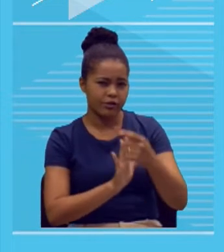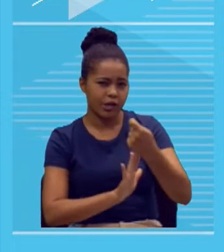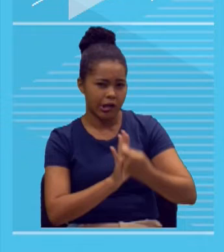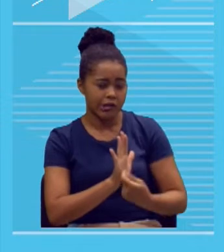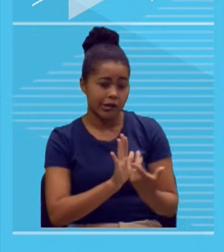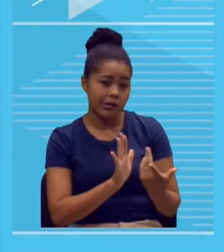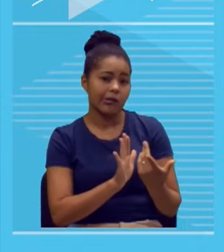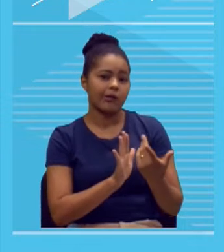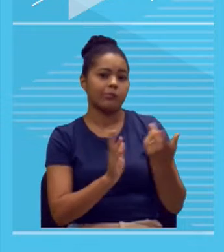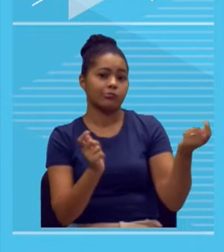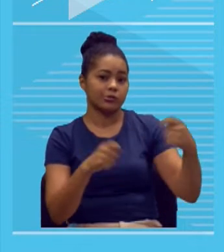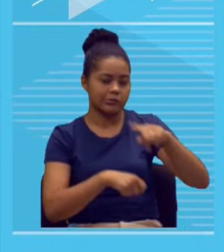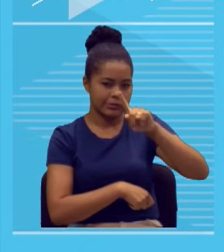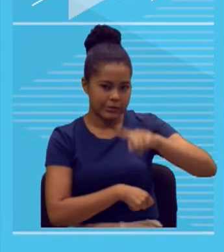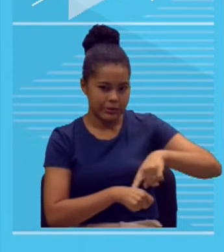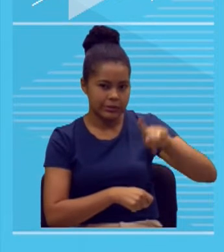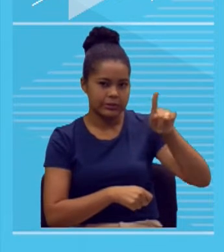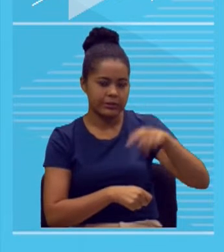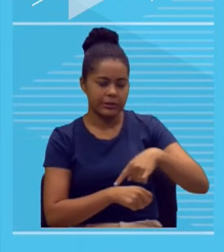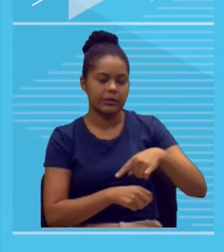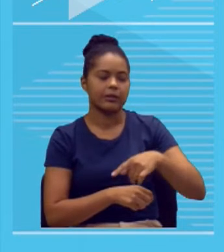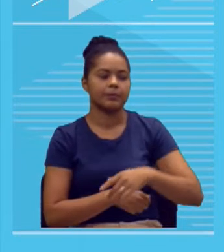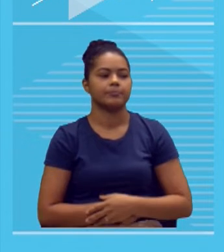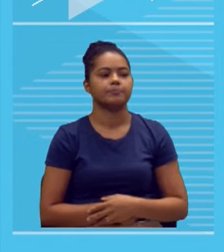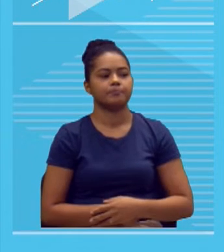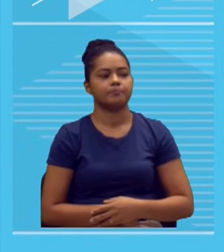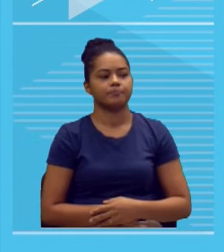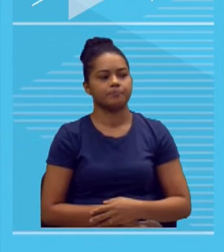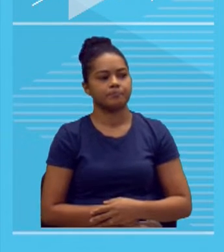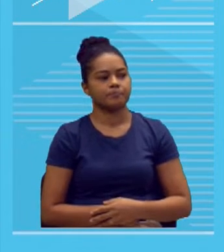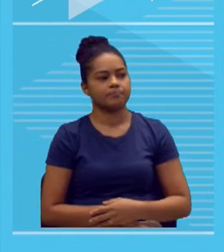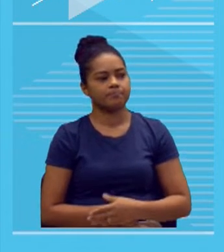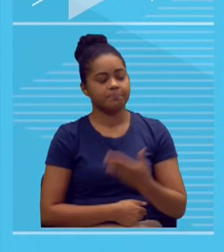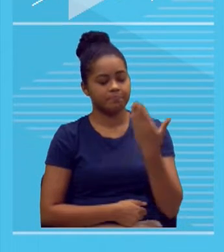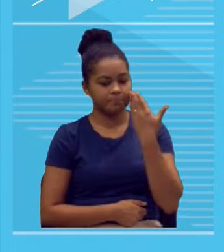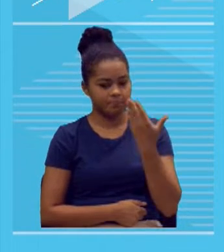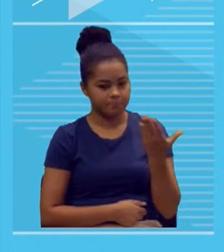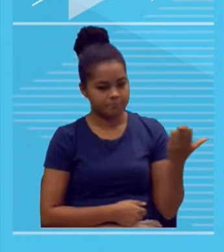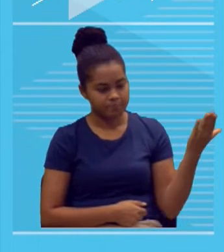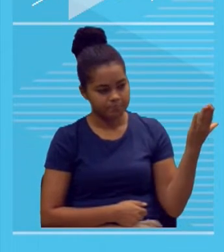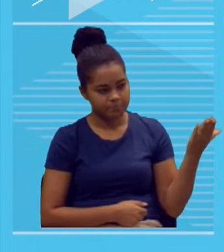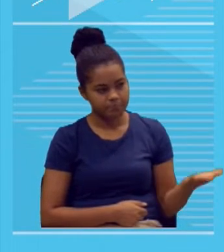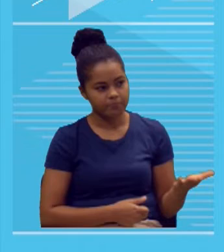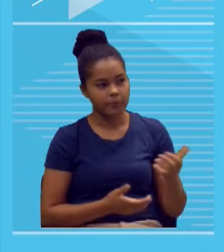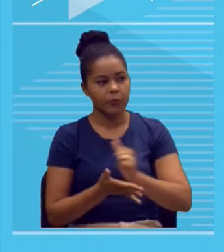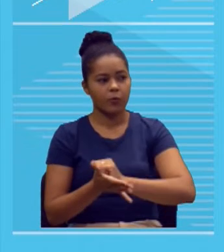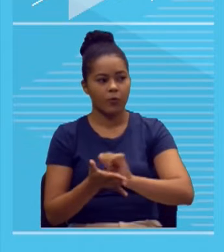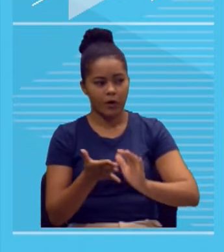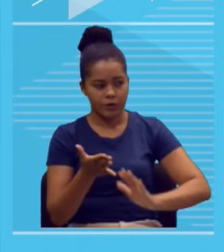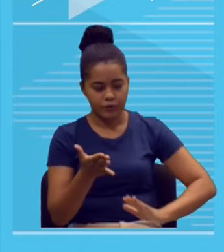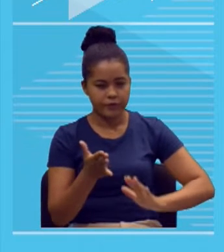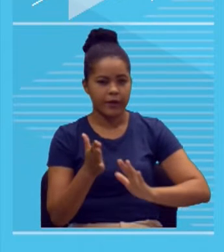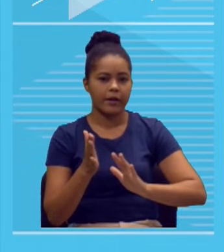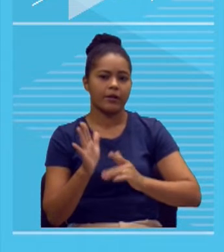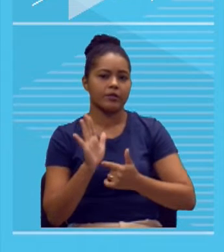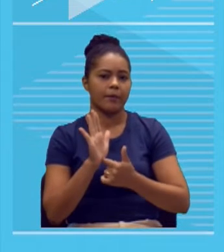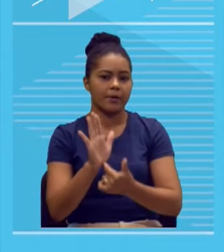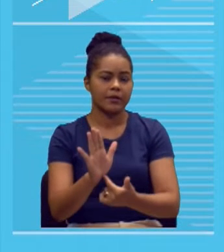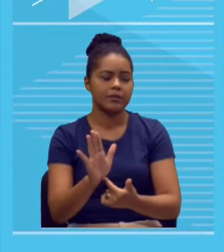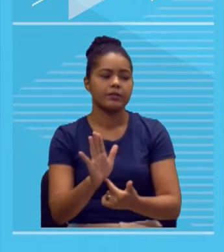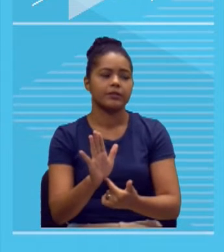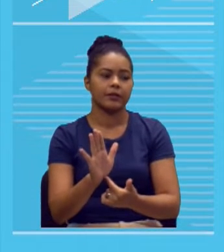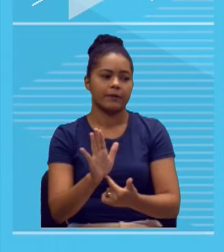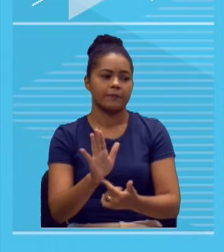Então, muito cuidado. Aqui, eu até fiz uma questãozinha propondo aqui uma situação para a gente conjecturar. Vamos lá.